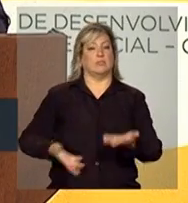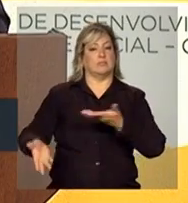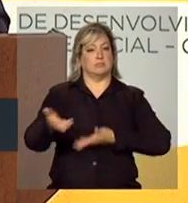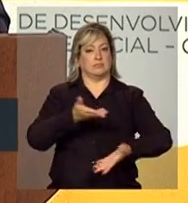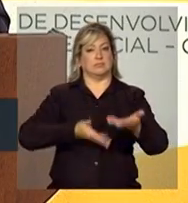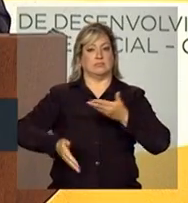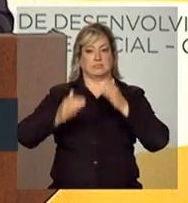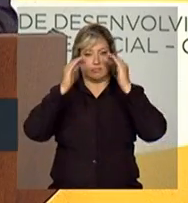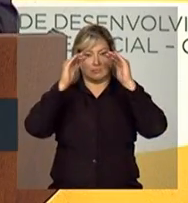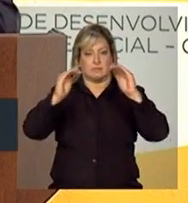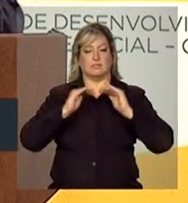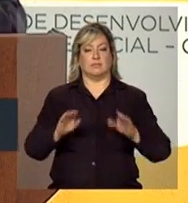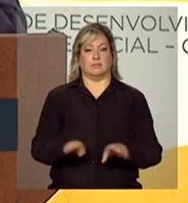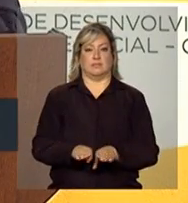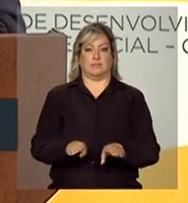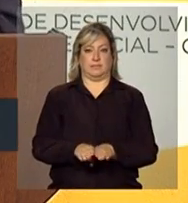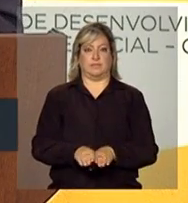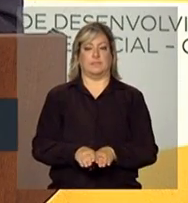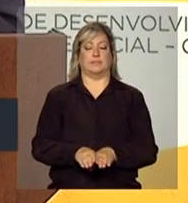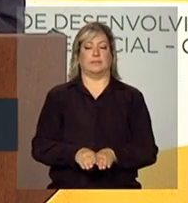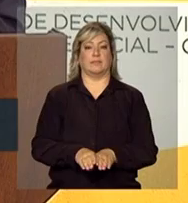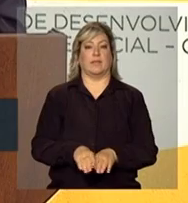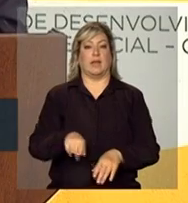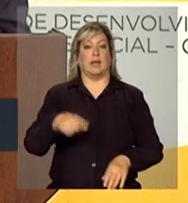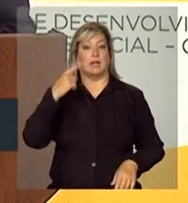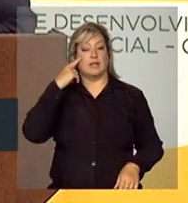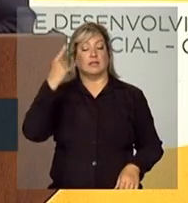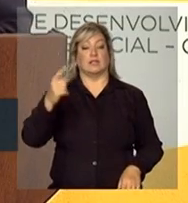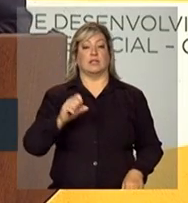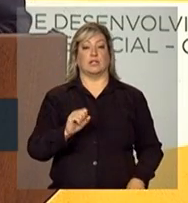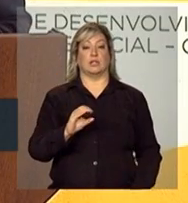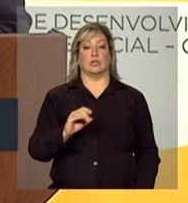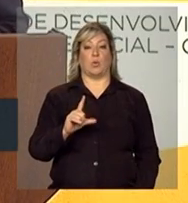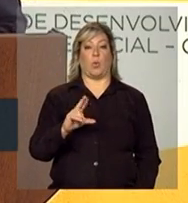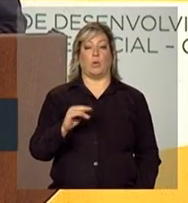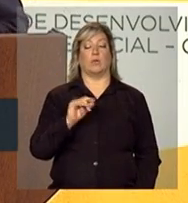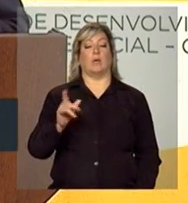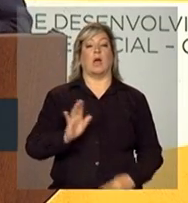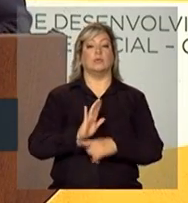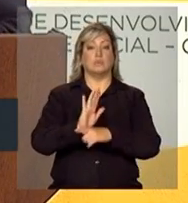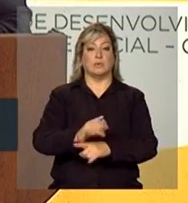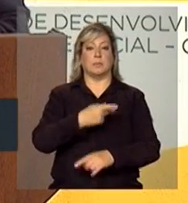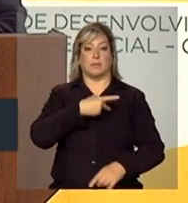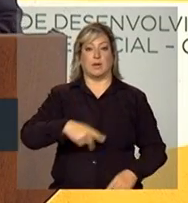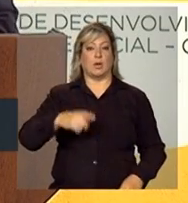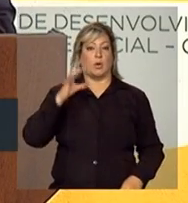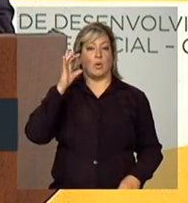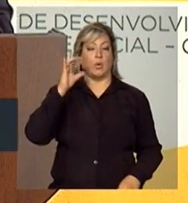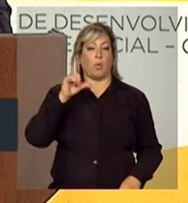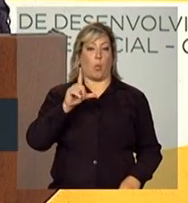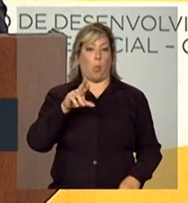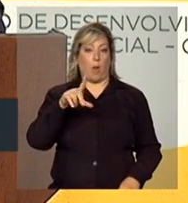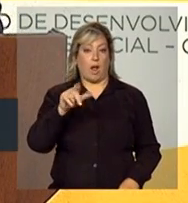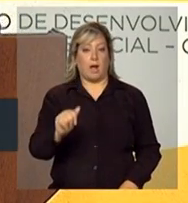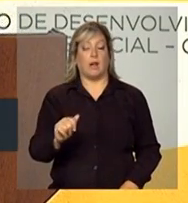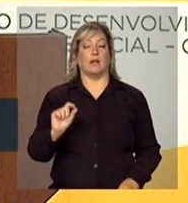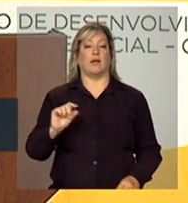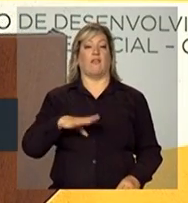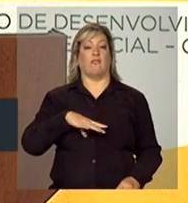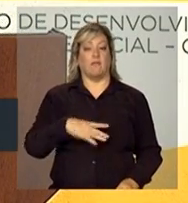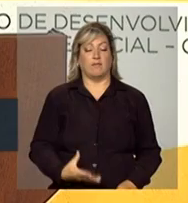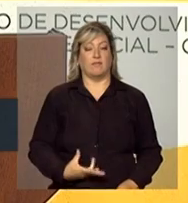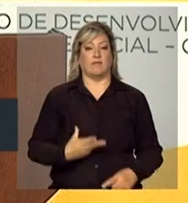diferenças, há soluções que ajudaram o presidente Lula a enfrentar problemas extremamente